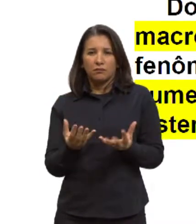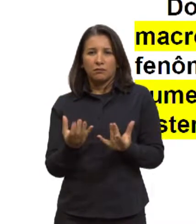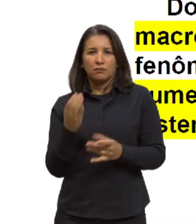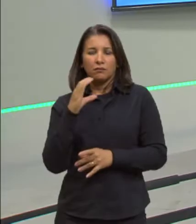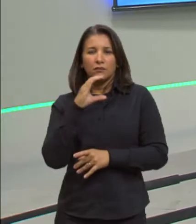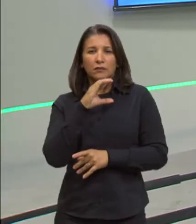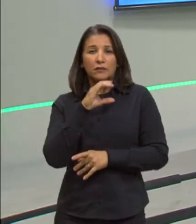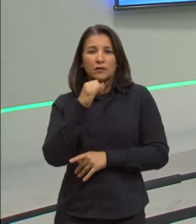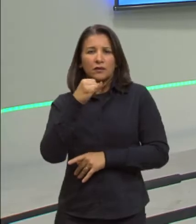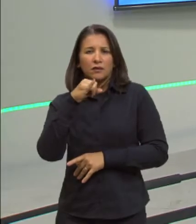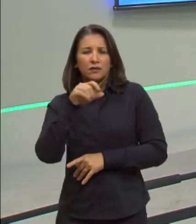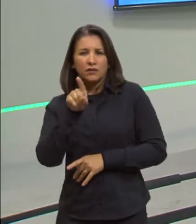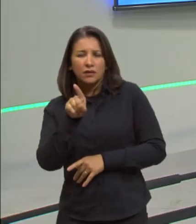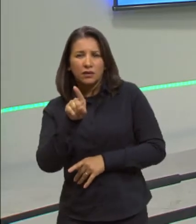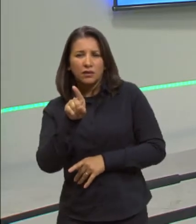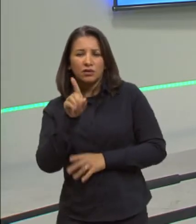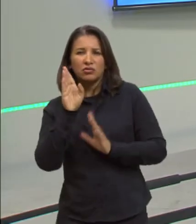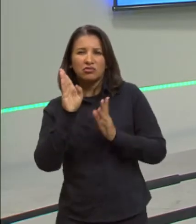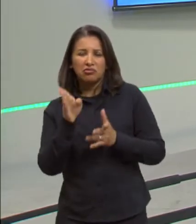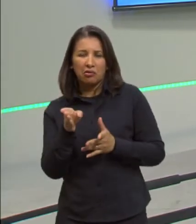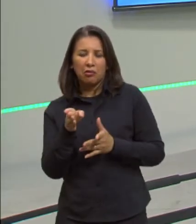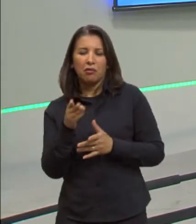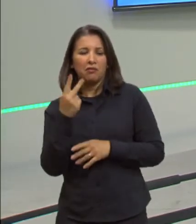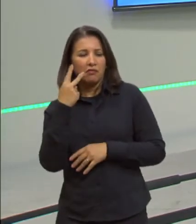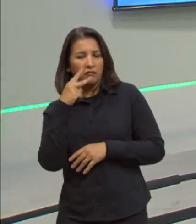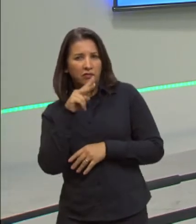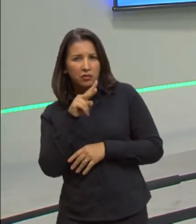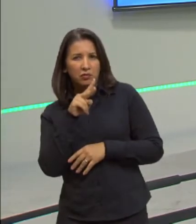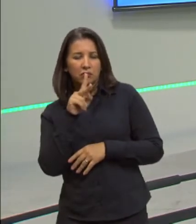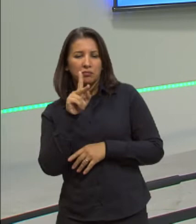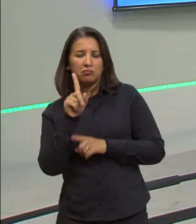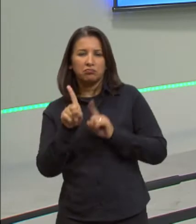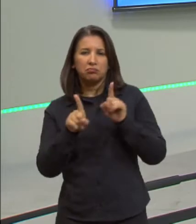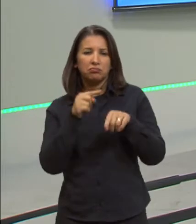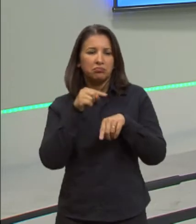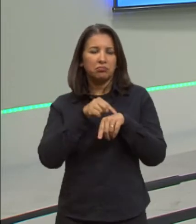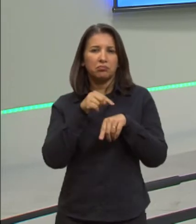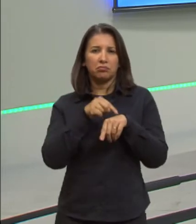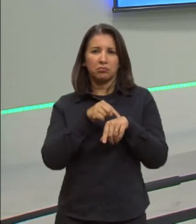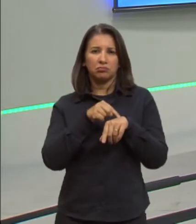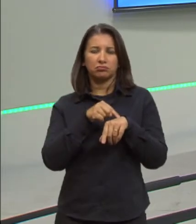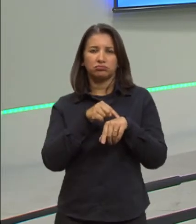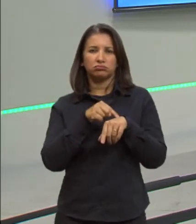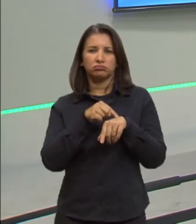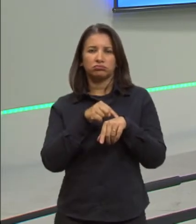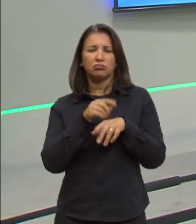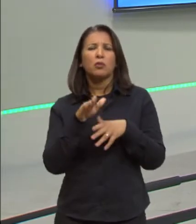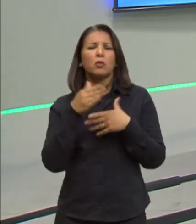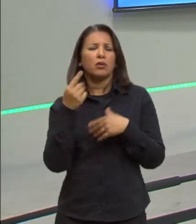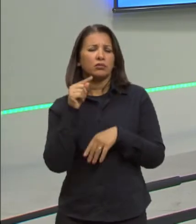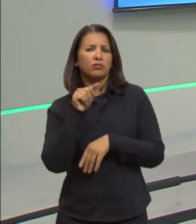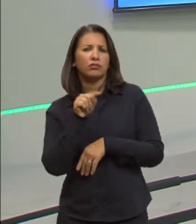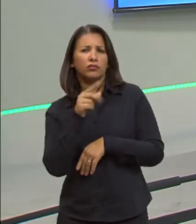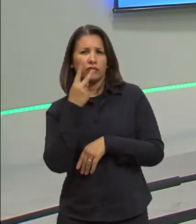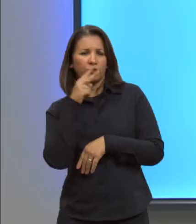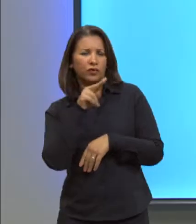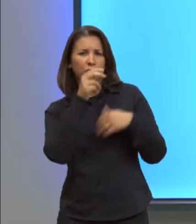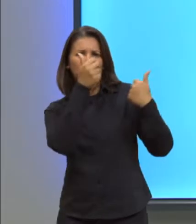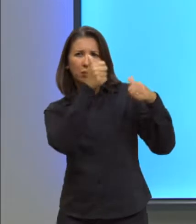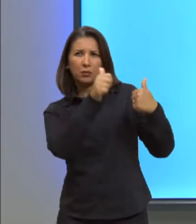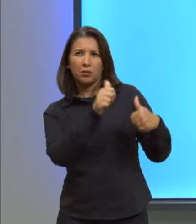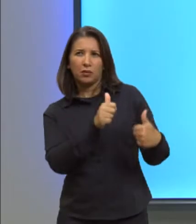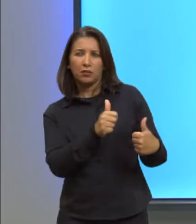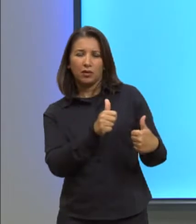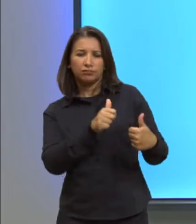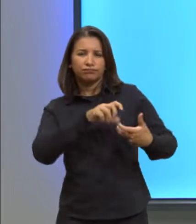já deve ter passado por isso em algum momento. Que momento você deve ter visto? Aqui você vê uma imagem, um trilho que está